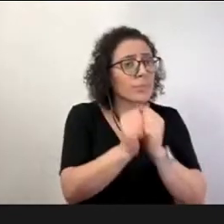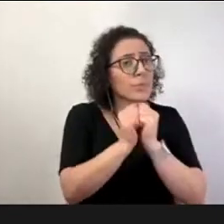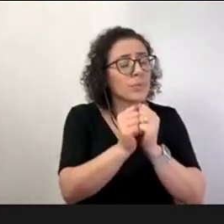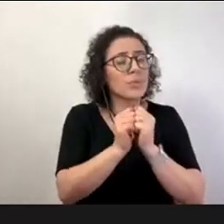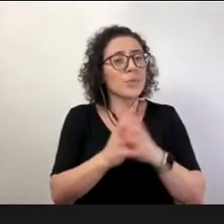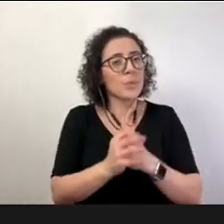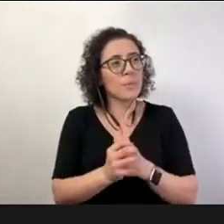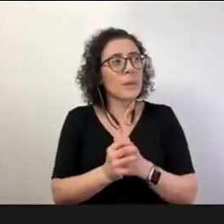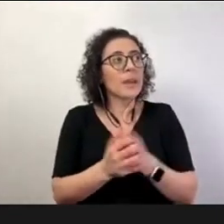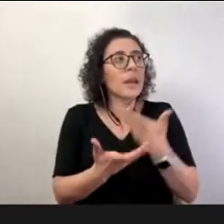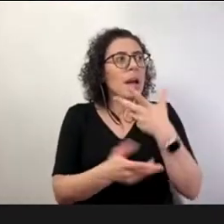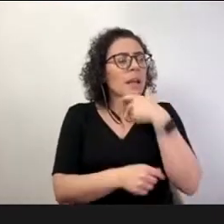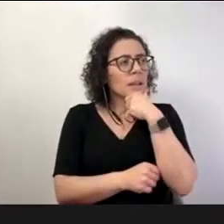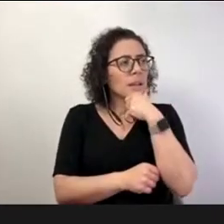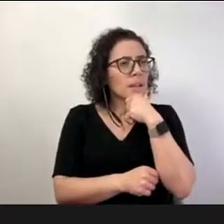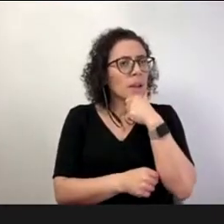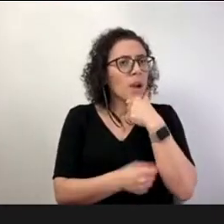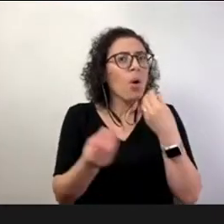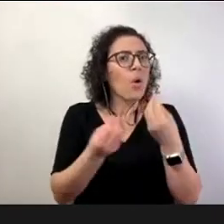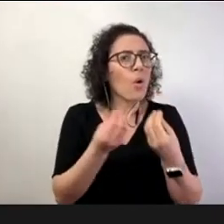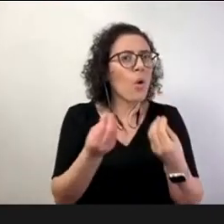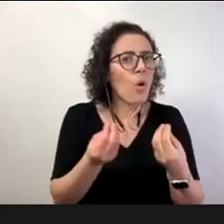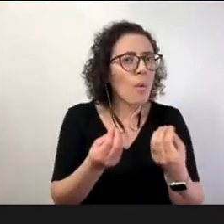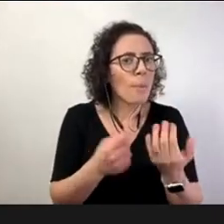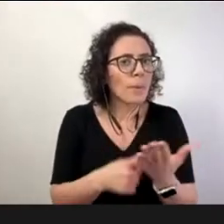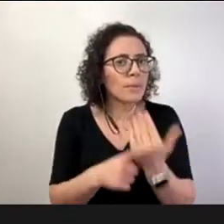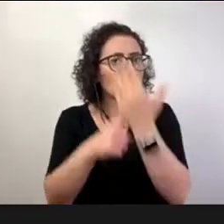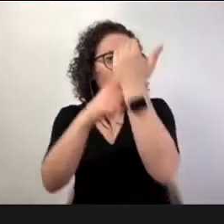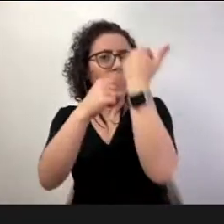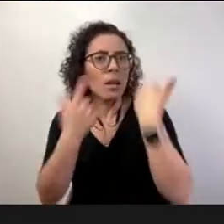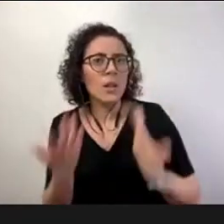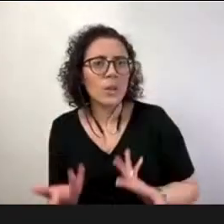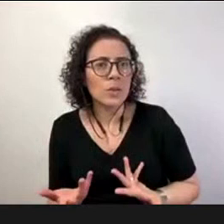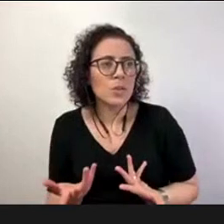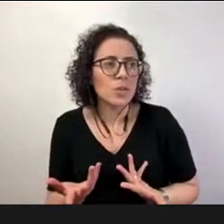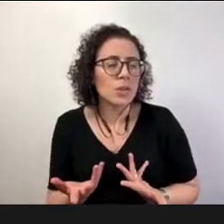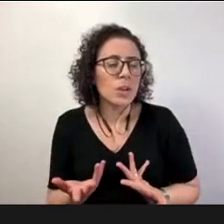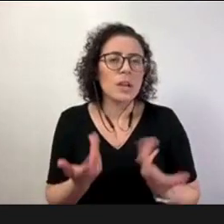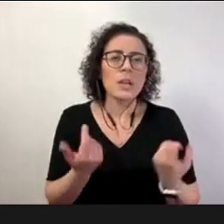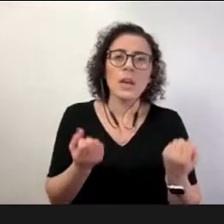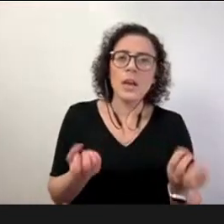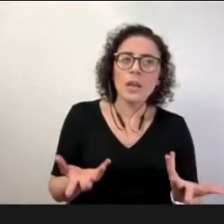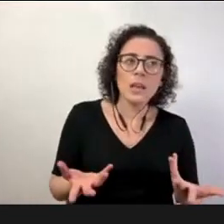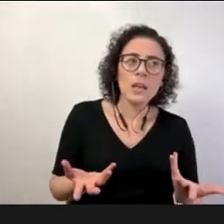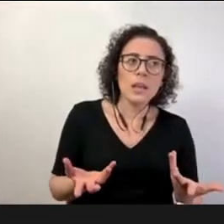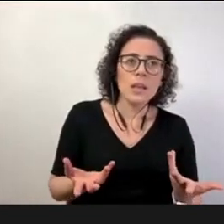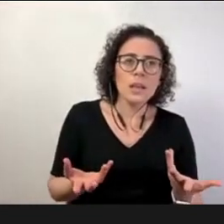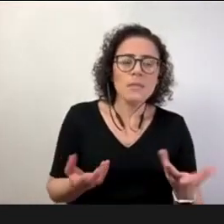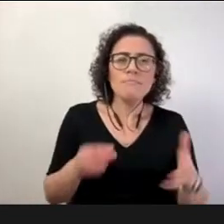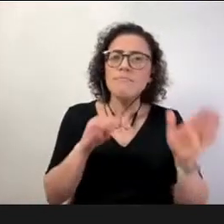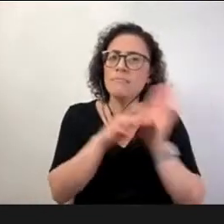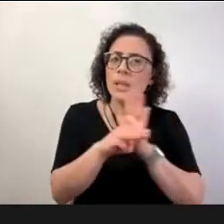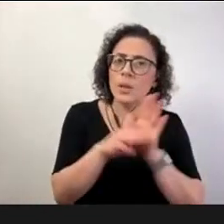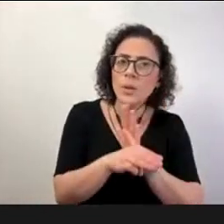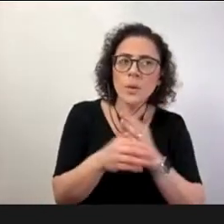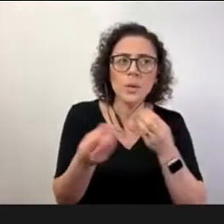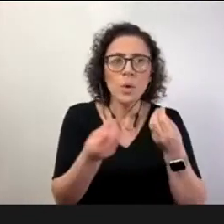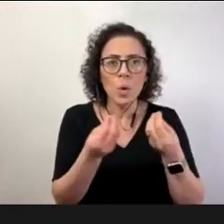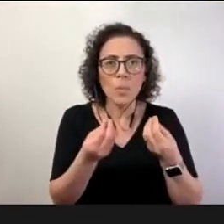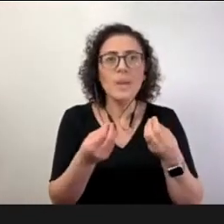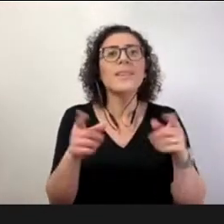remotas agora né trazendo um aluno buscando estratégias porque muitos não tinham